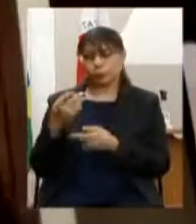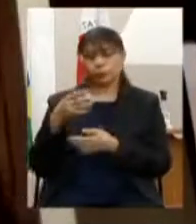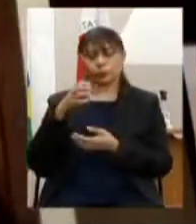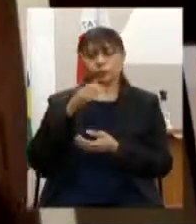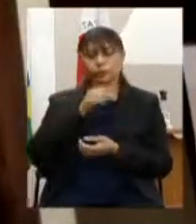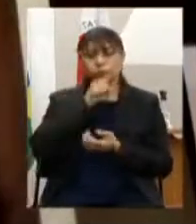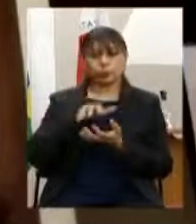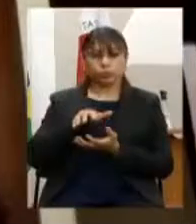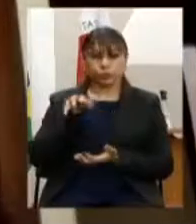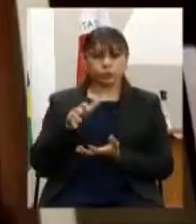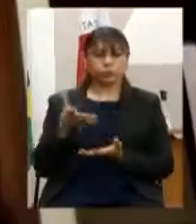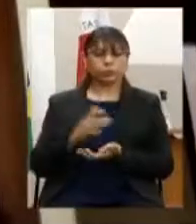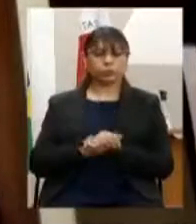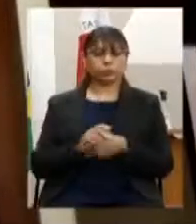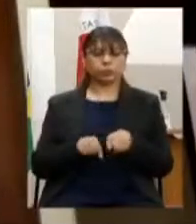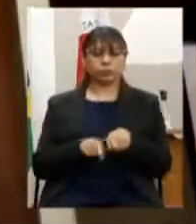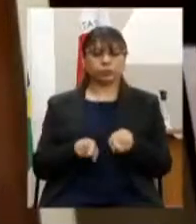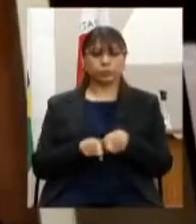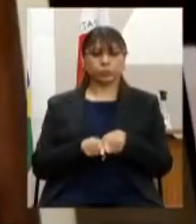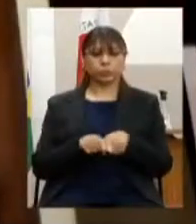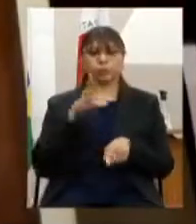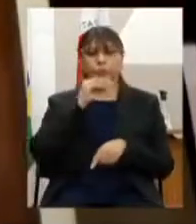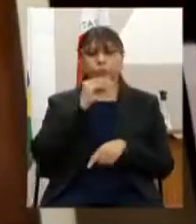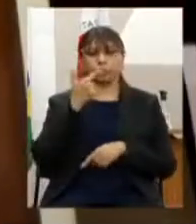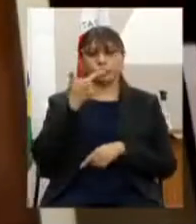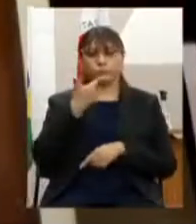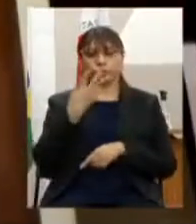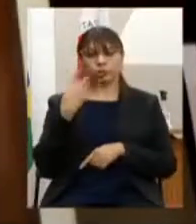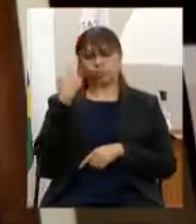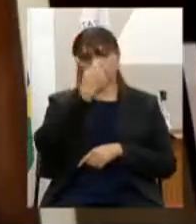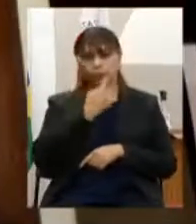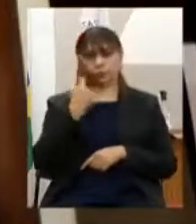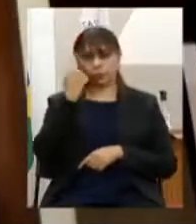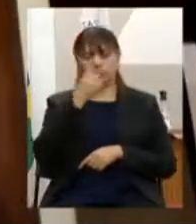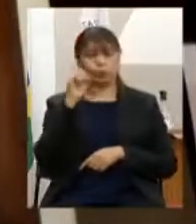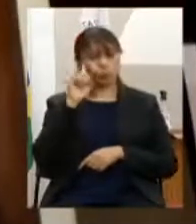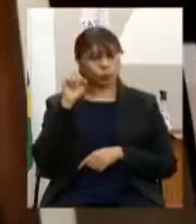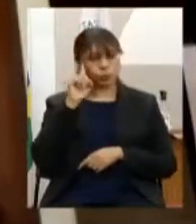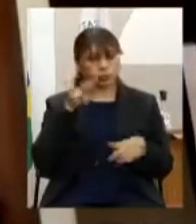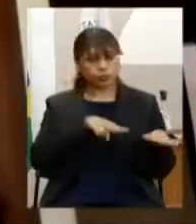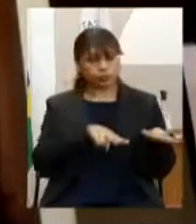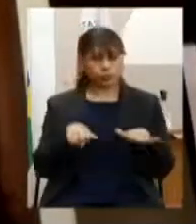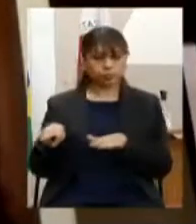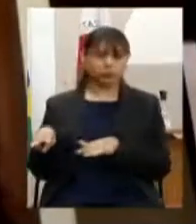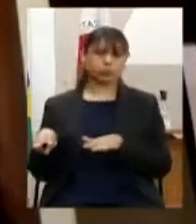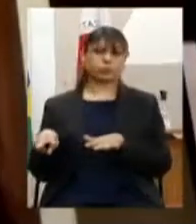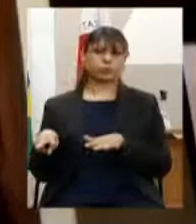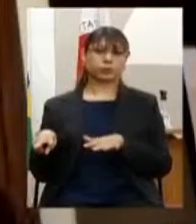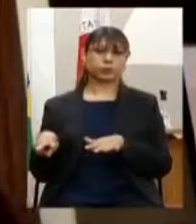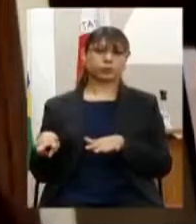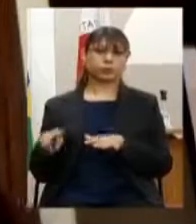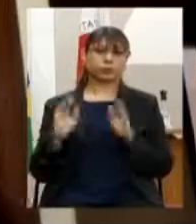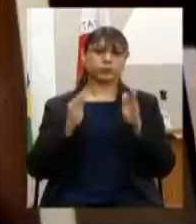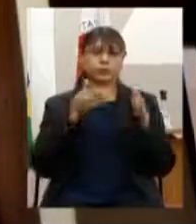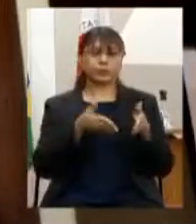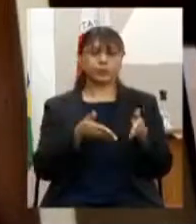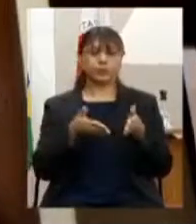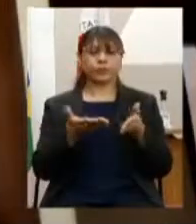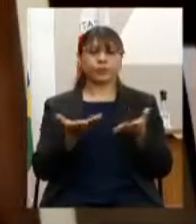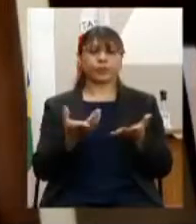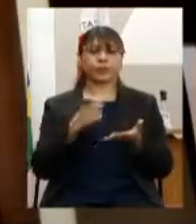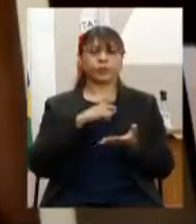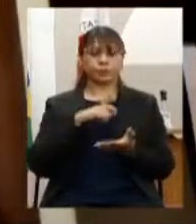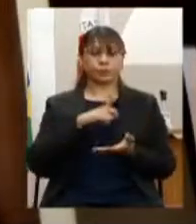disponível 24 horas por dia todos os dias da semana direcionado ao registro de